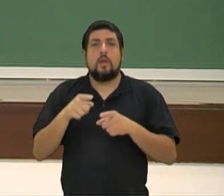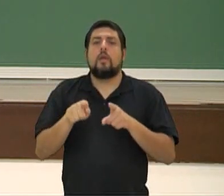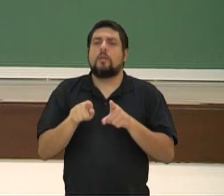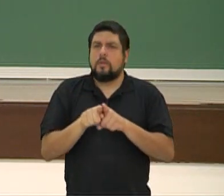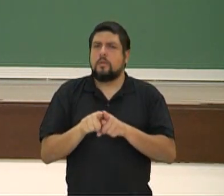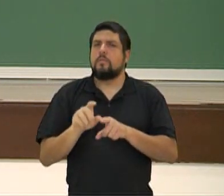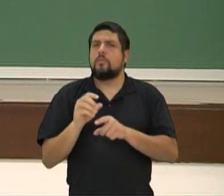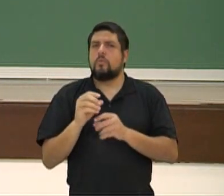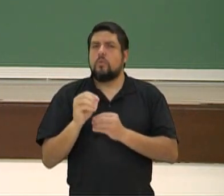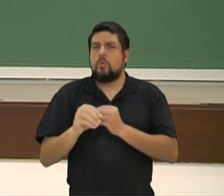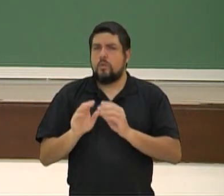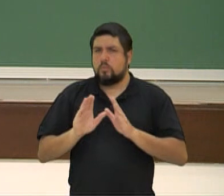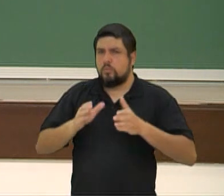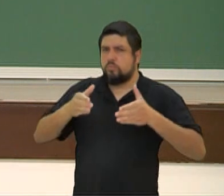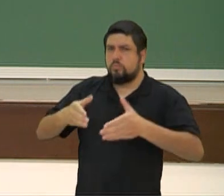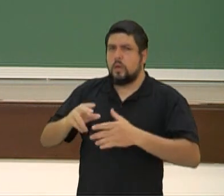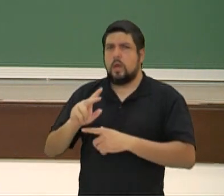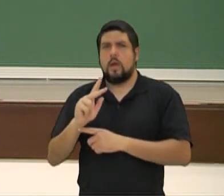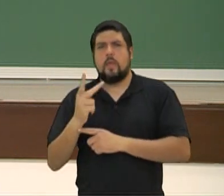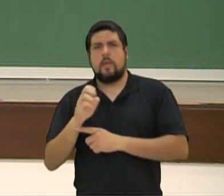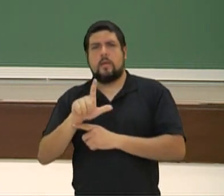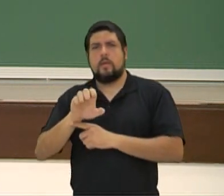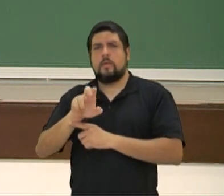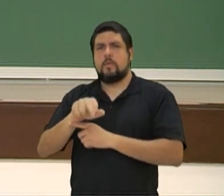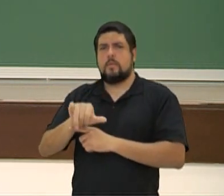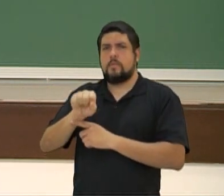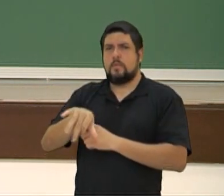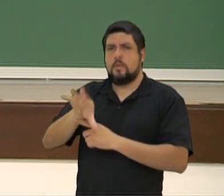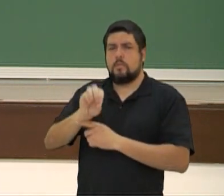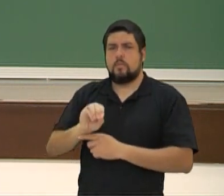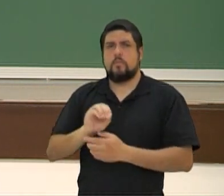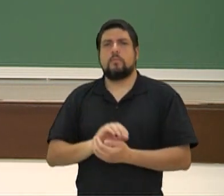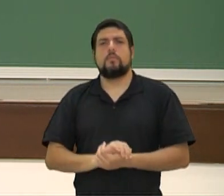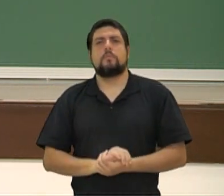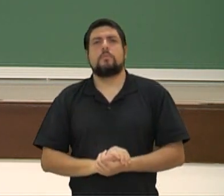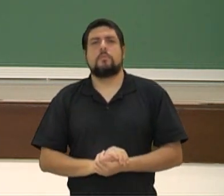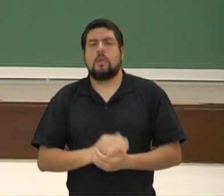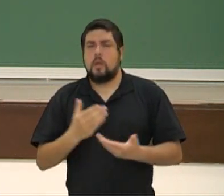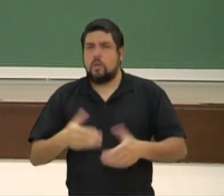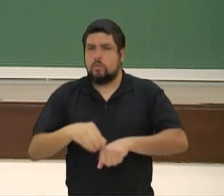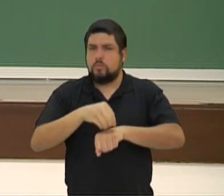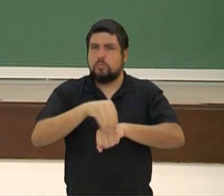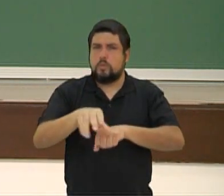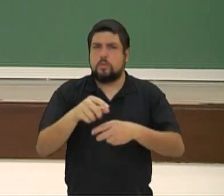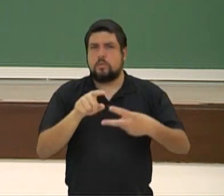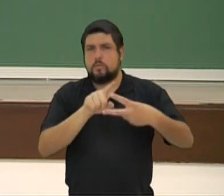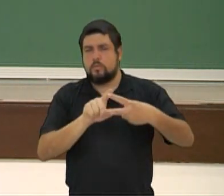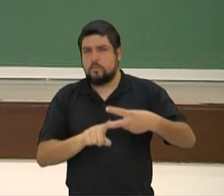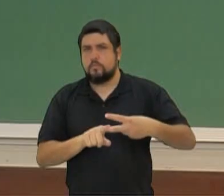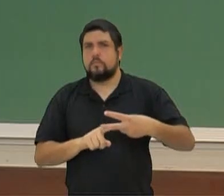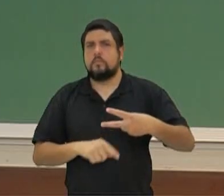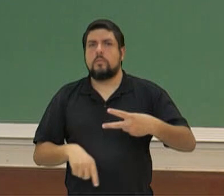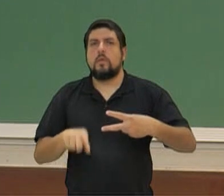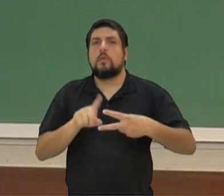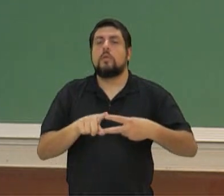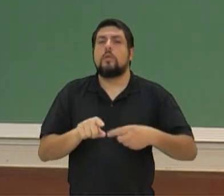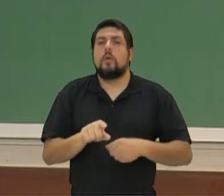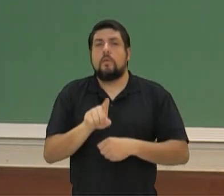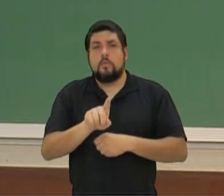mais no helenismo. Antes, tenho duas informações, dois recados muito importantes. Você utiliza,